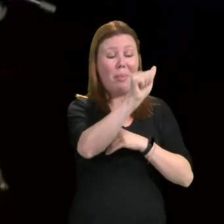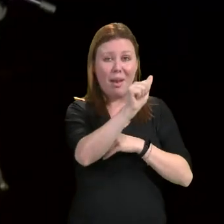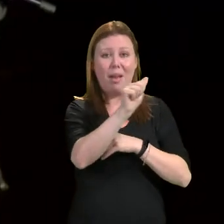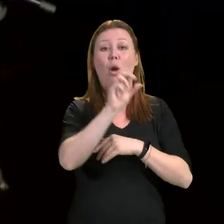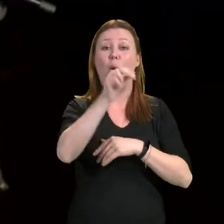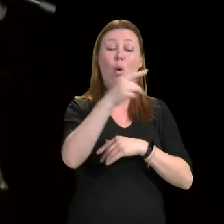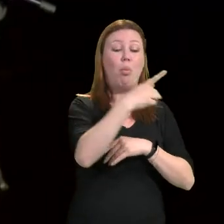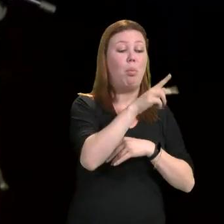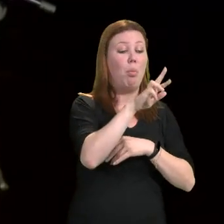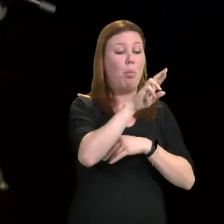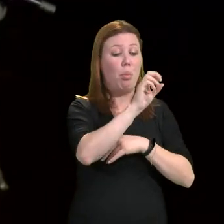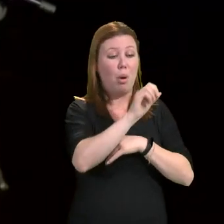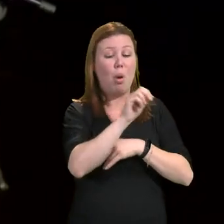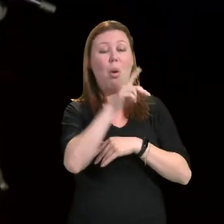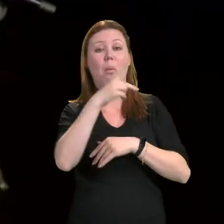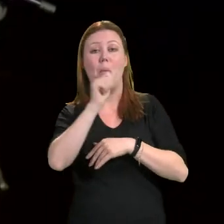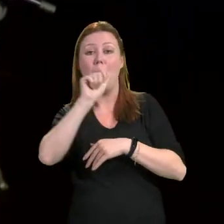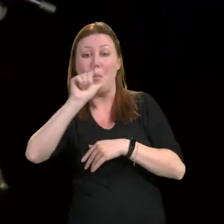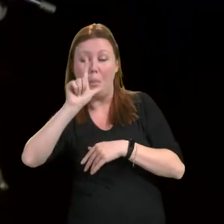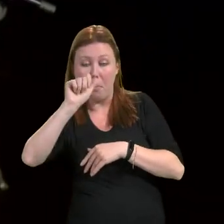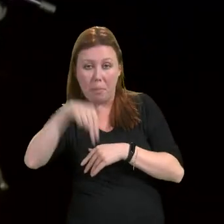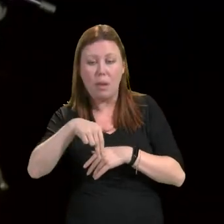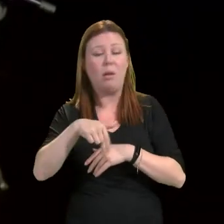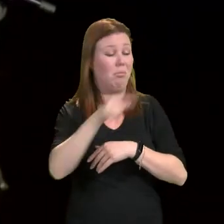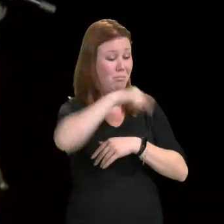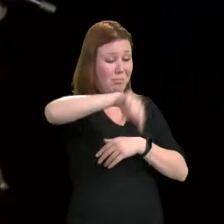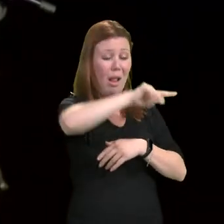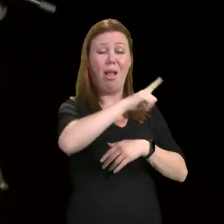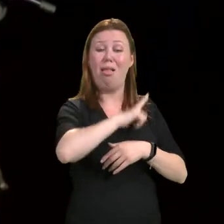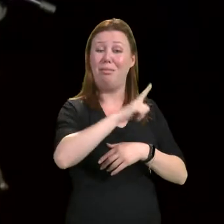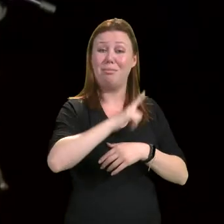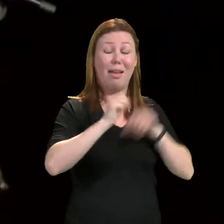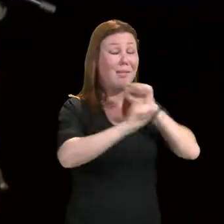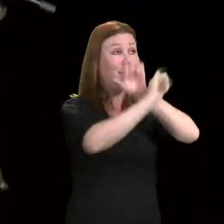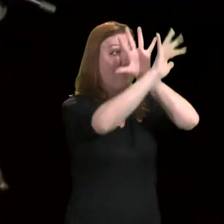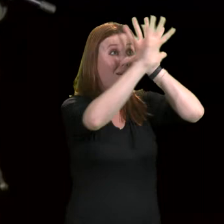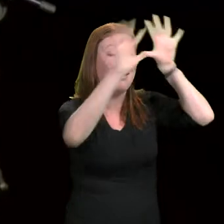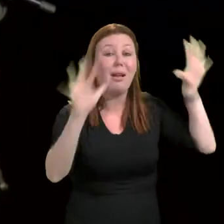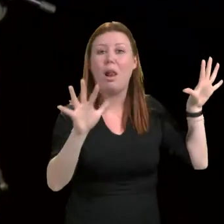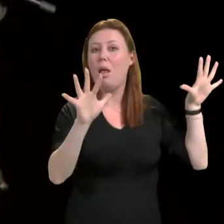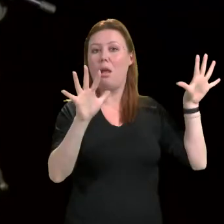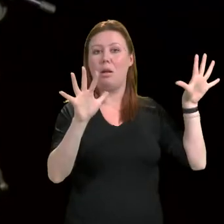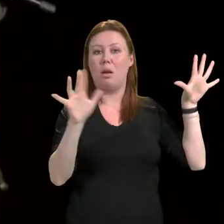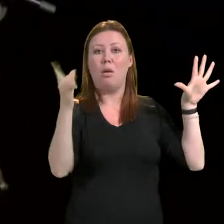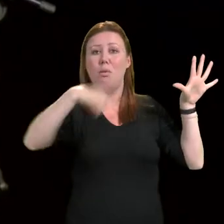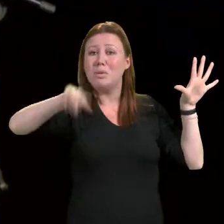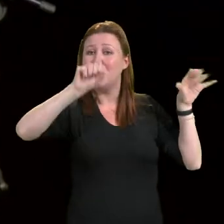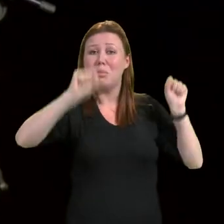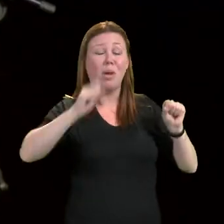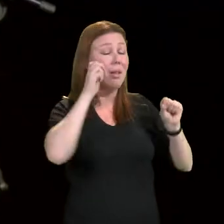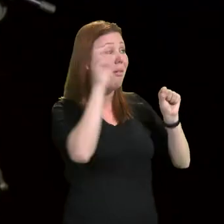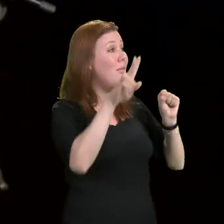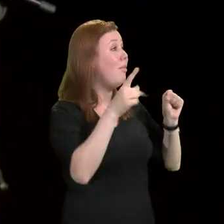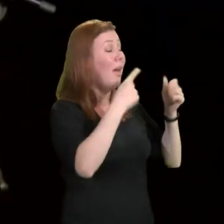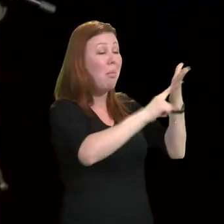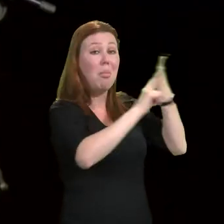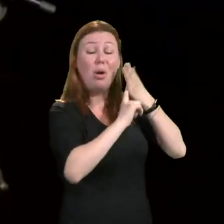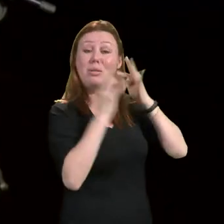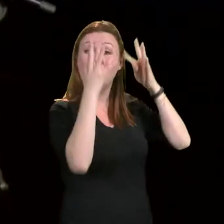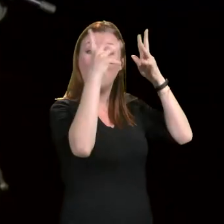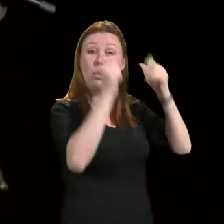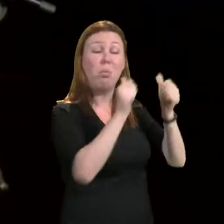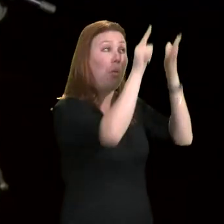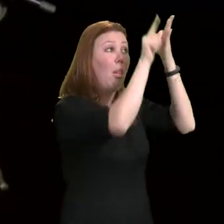Proplan, onde tudo isso está colocado de uma maneira absolutamente cristalina e límpida.